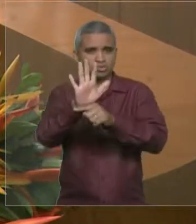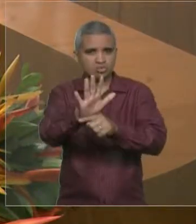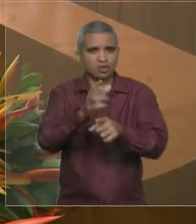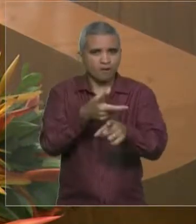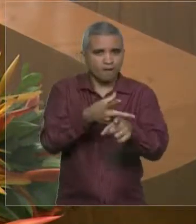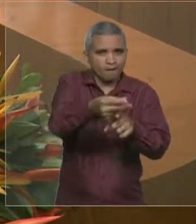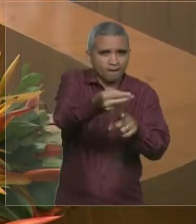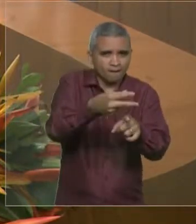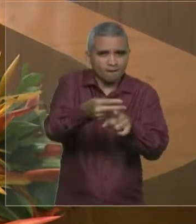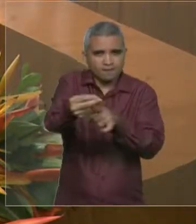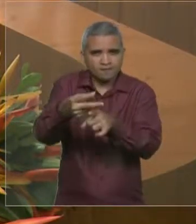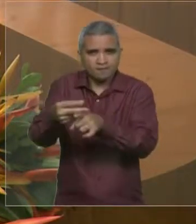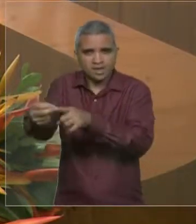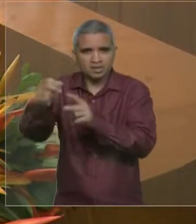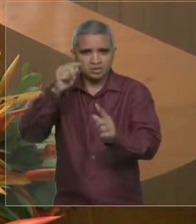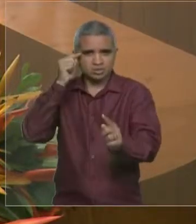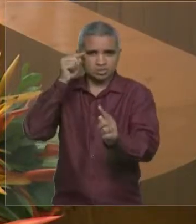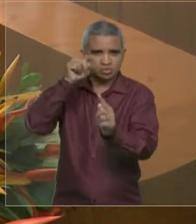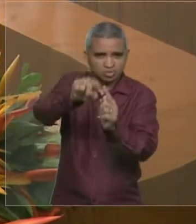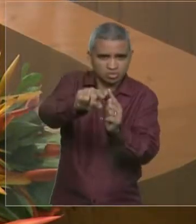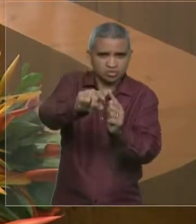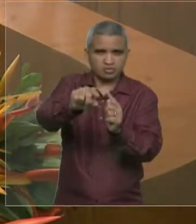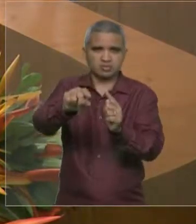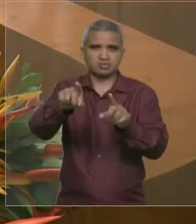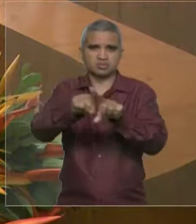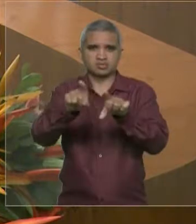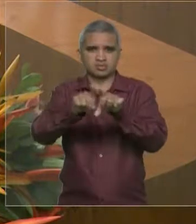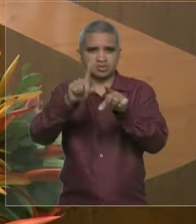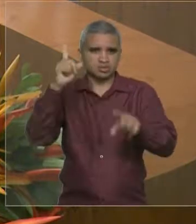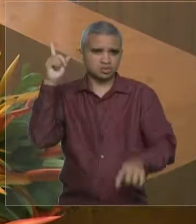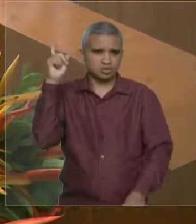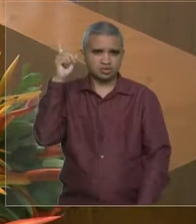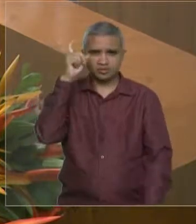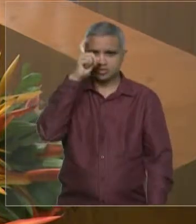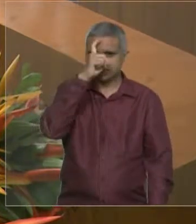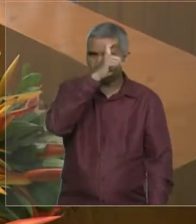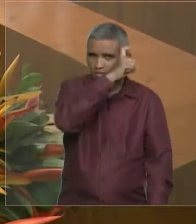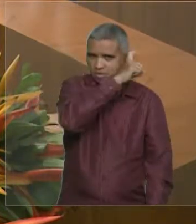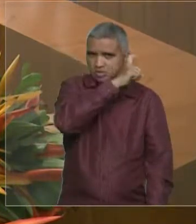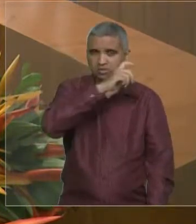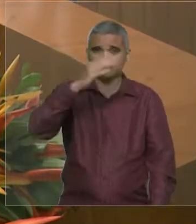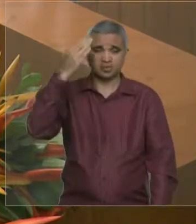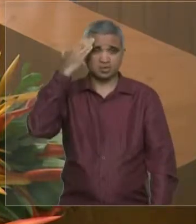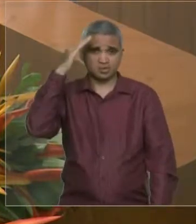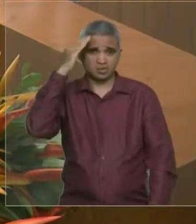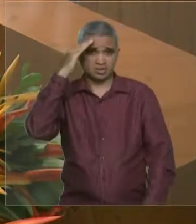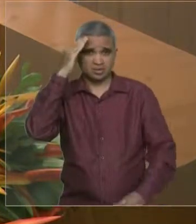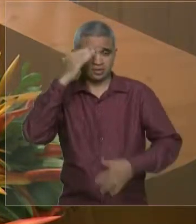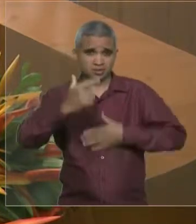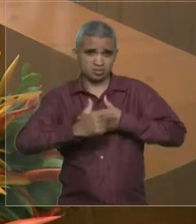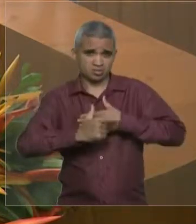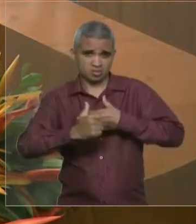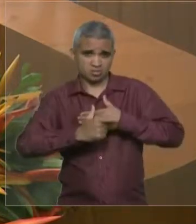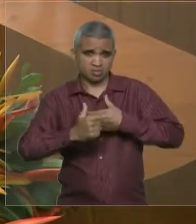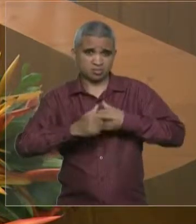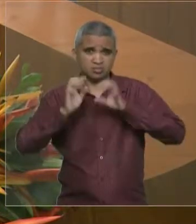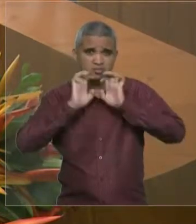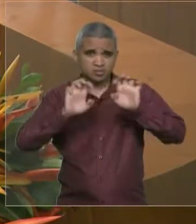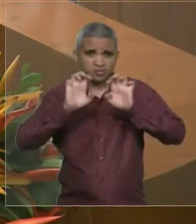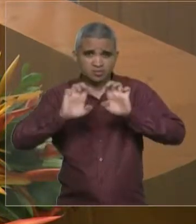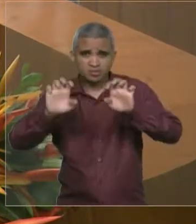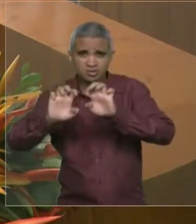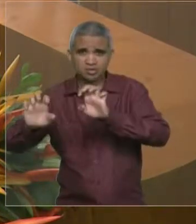caminho. E assim compreender seu papel evangelizador na igreja e na sociedade. A